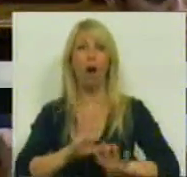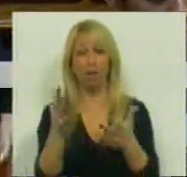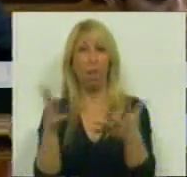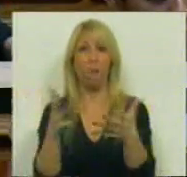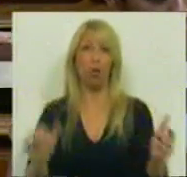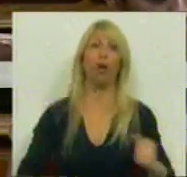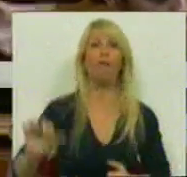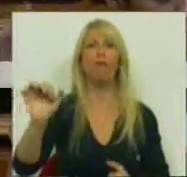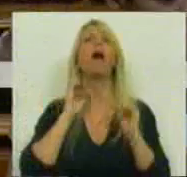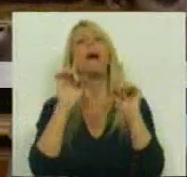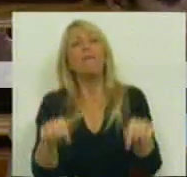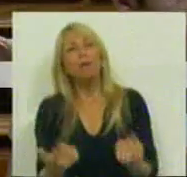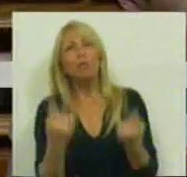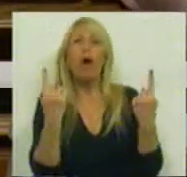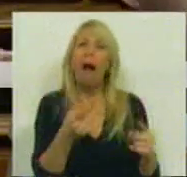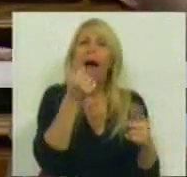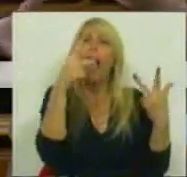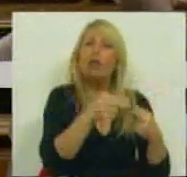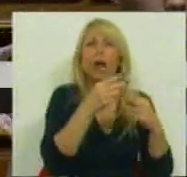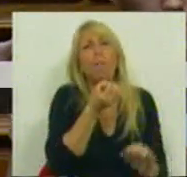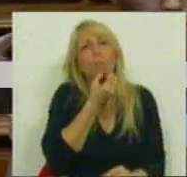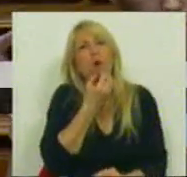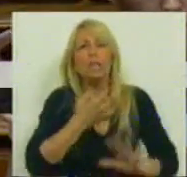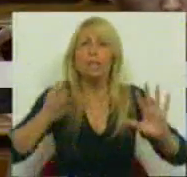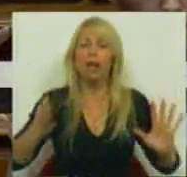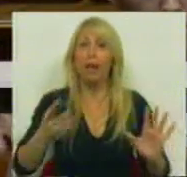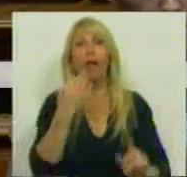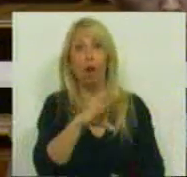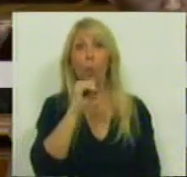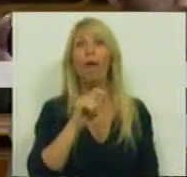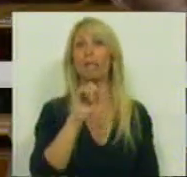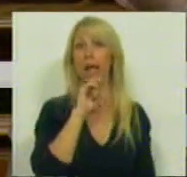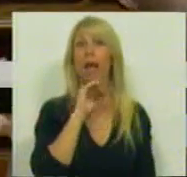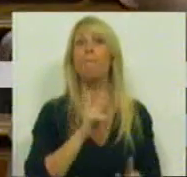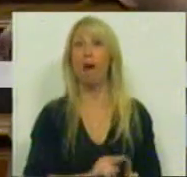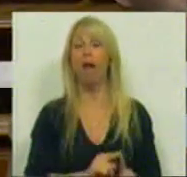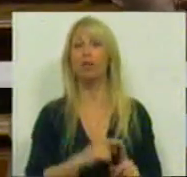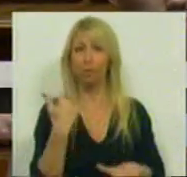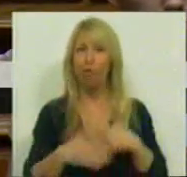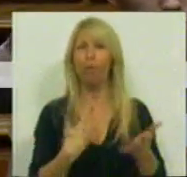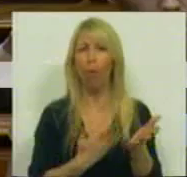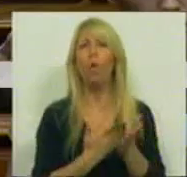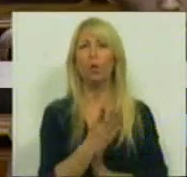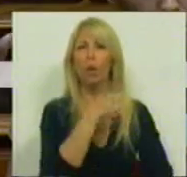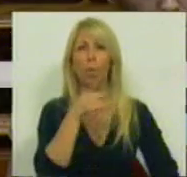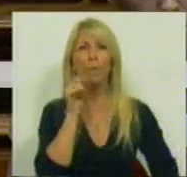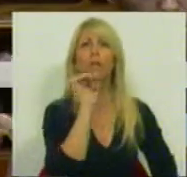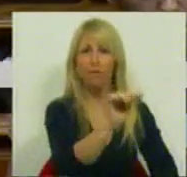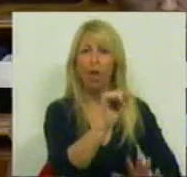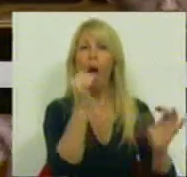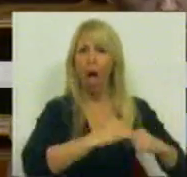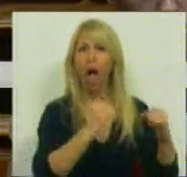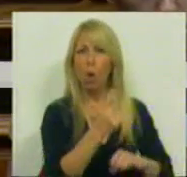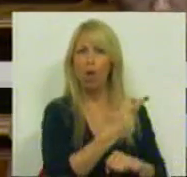mas que há depois uma austeridade boazinha, que é aquela que o Partido Socialista é capaz, continuando o seu compromisso como memorando de entendimento,